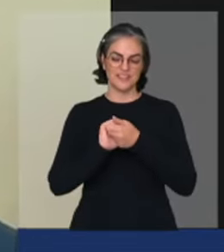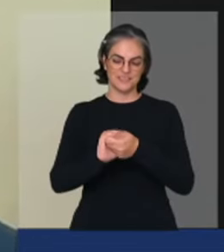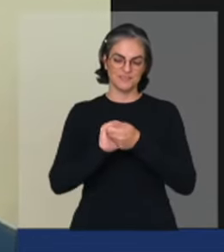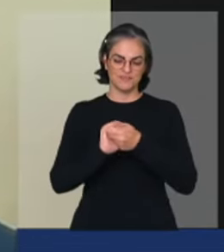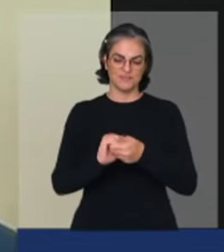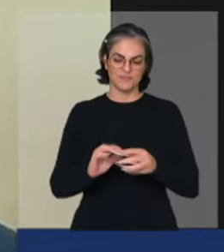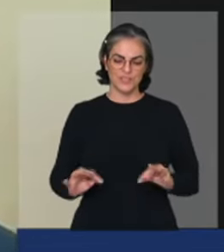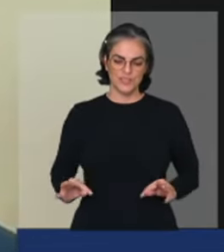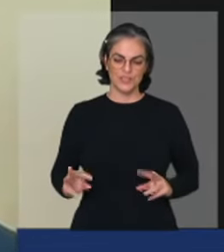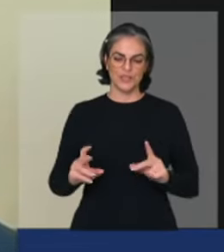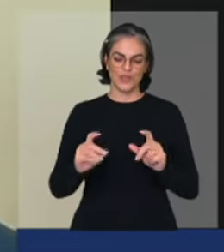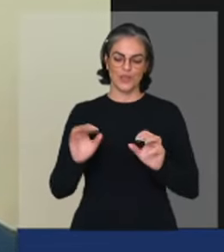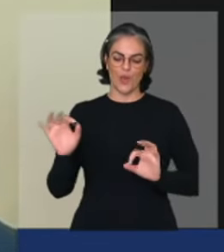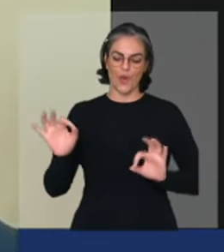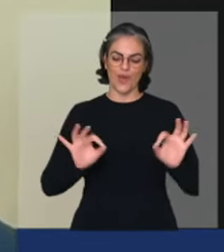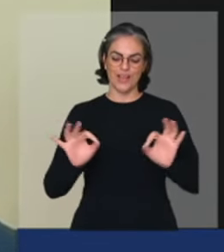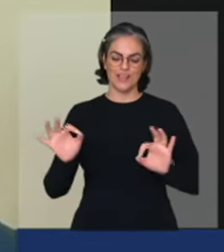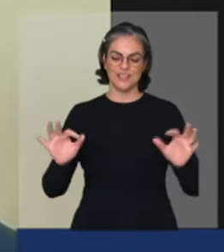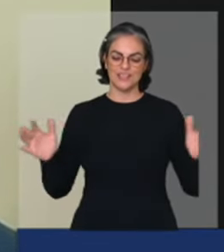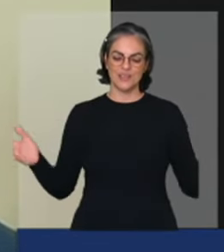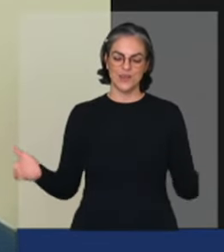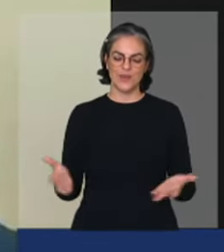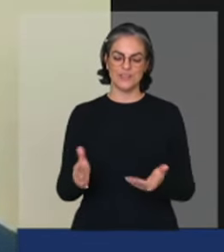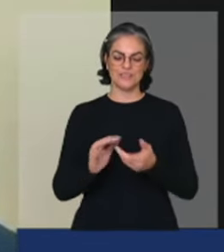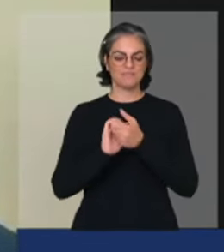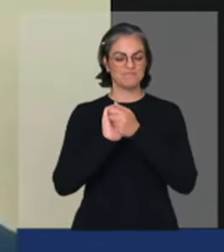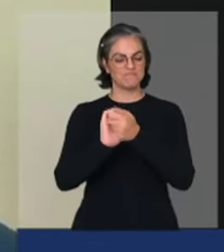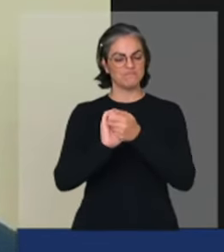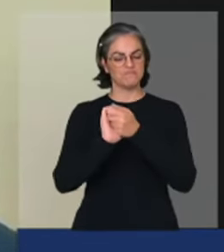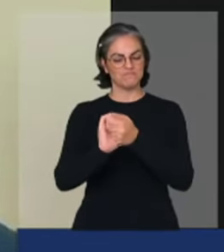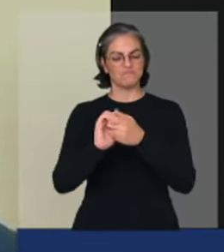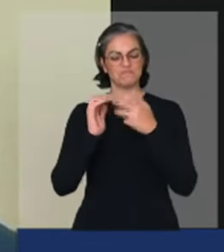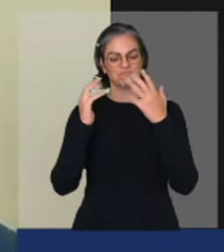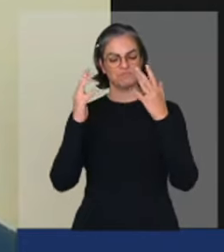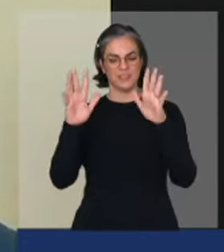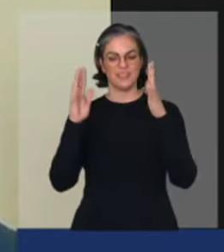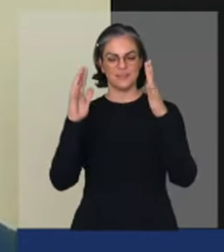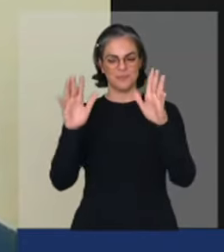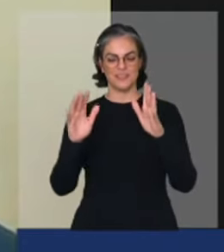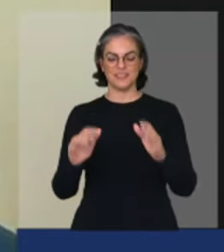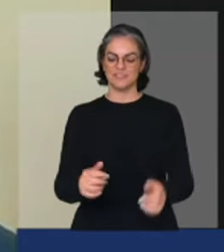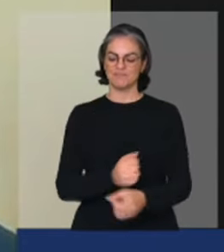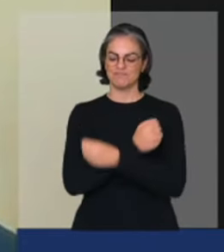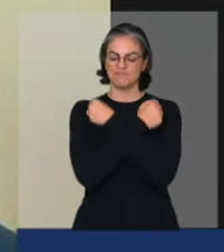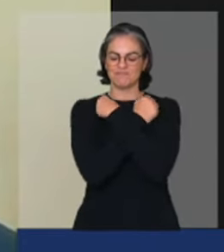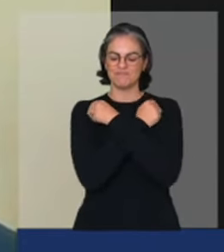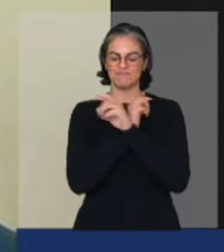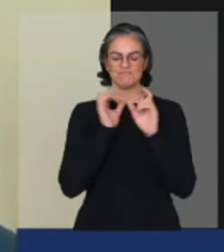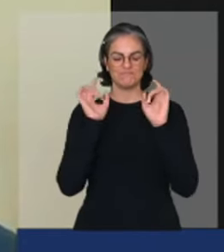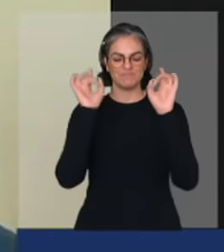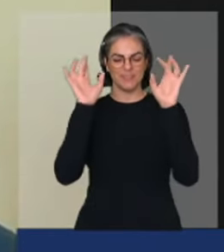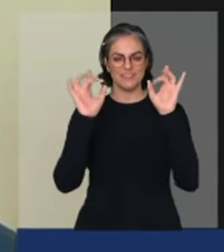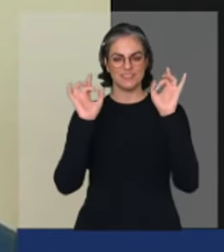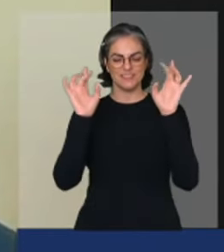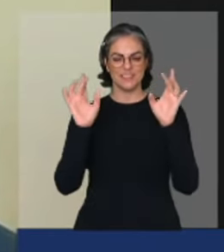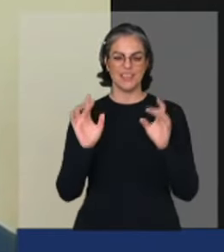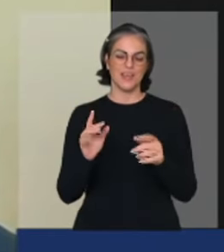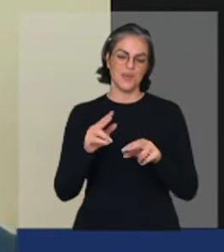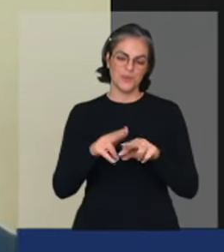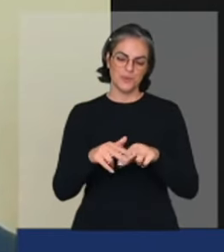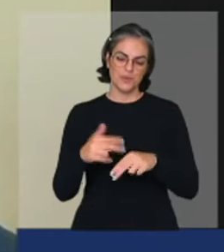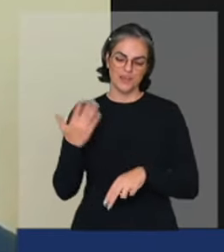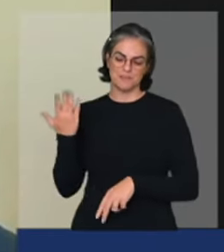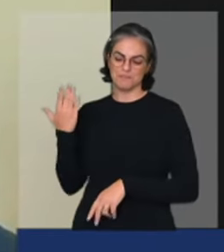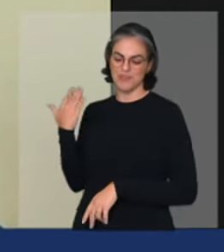desta comissão geral quero aqui abraçar da maneira muito especial e legítima pelas minhas origens minha luta